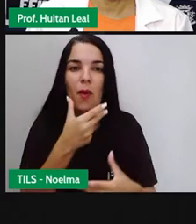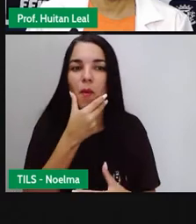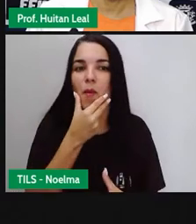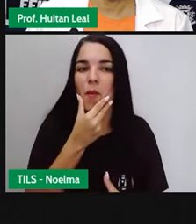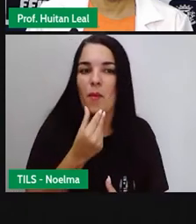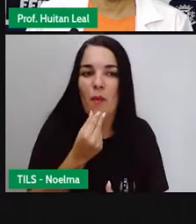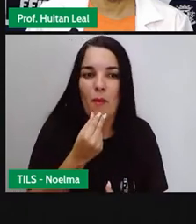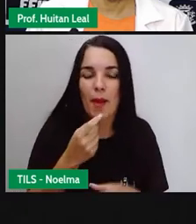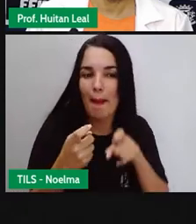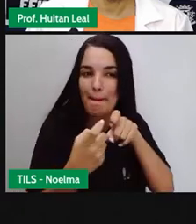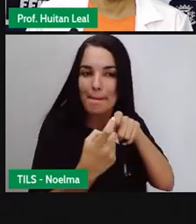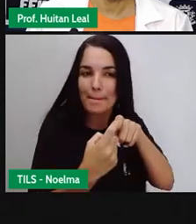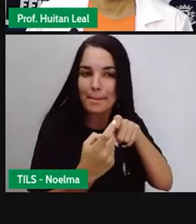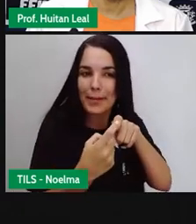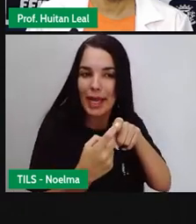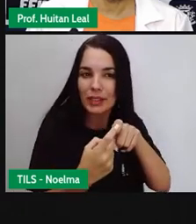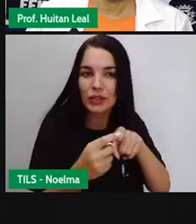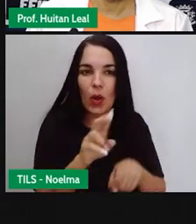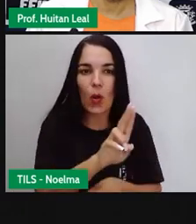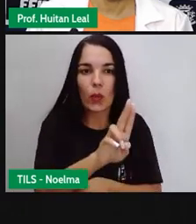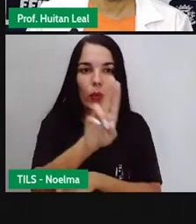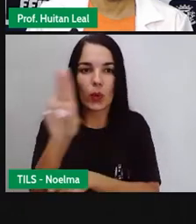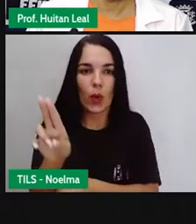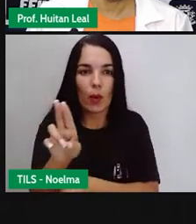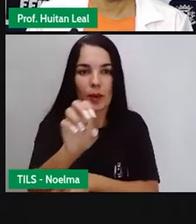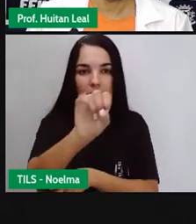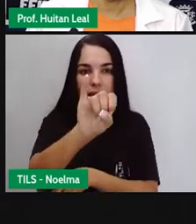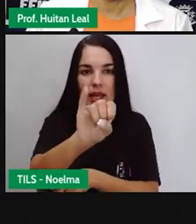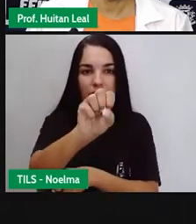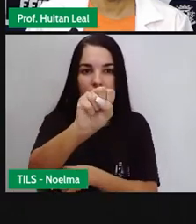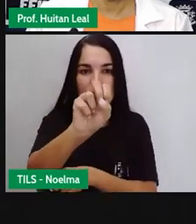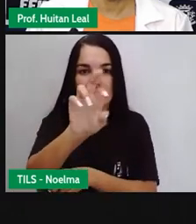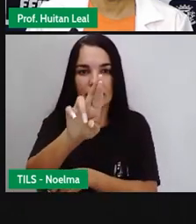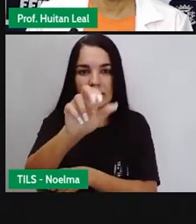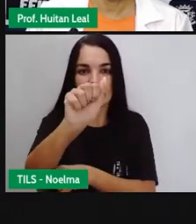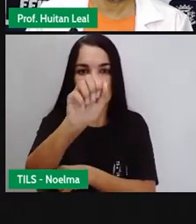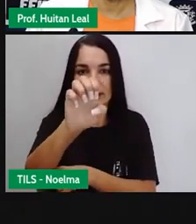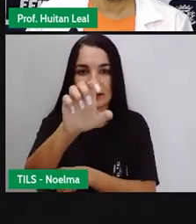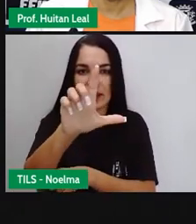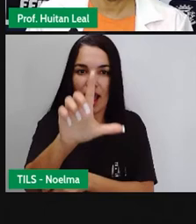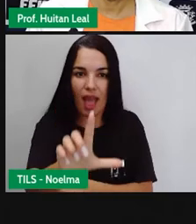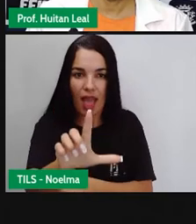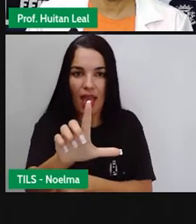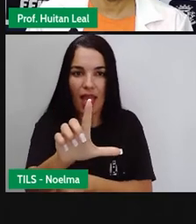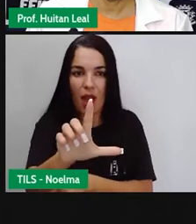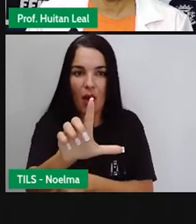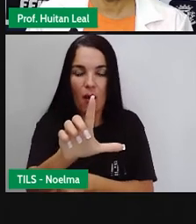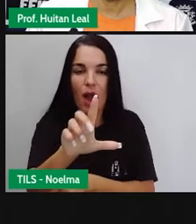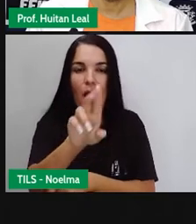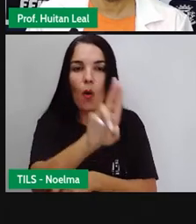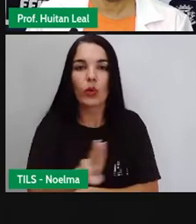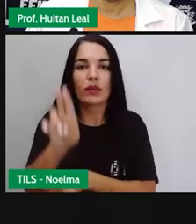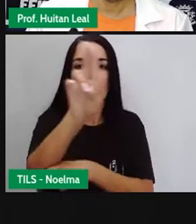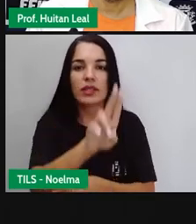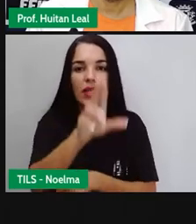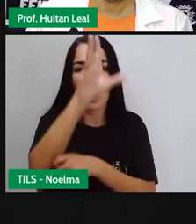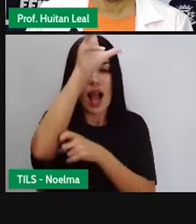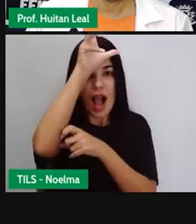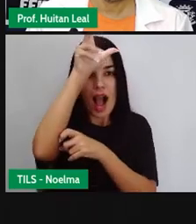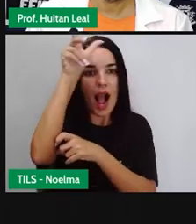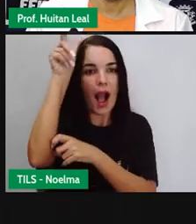que se formou em medicina pela Universidade da Amazônia. E Dayana Molina, que é